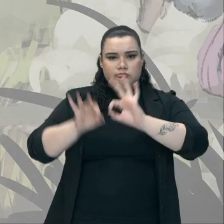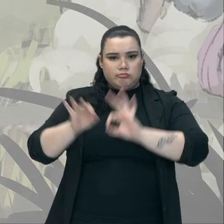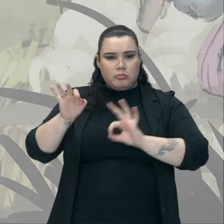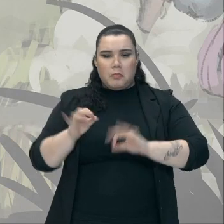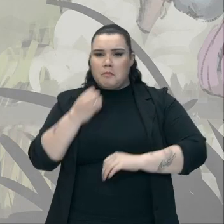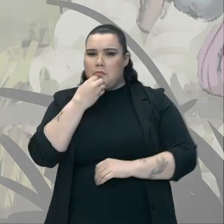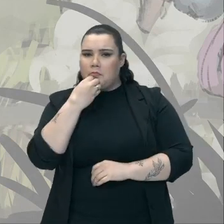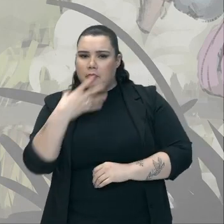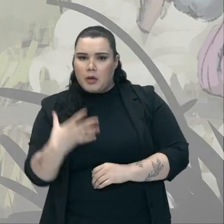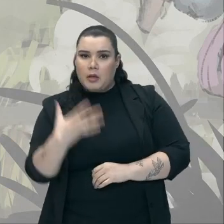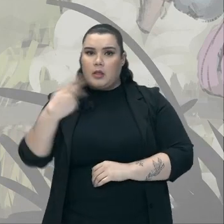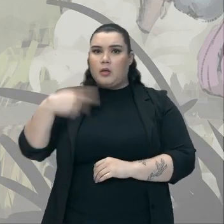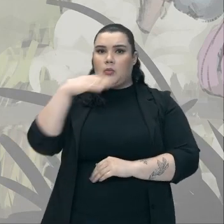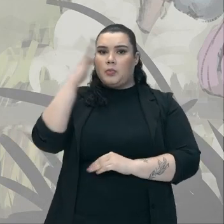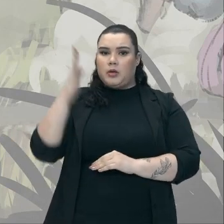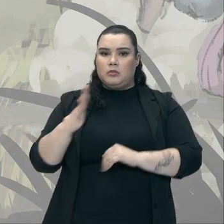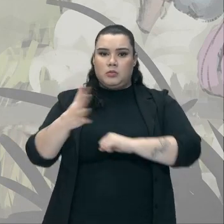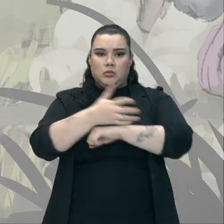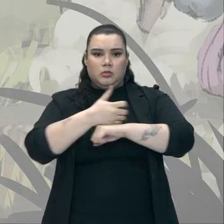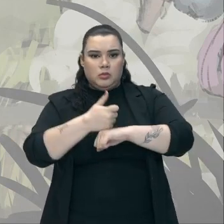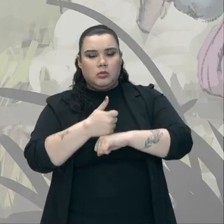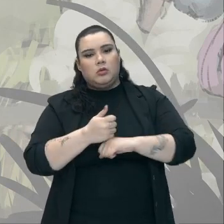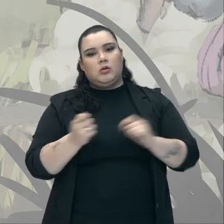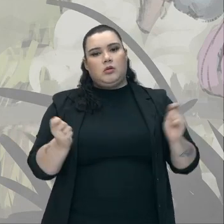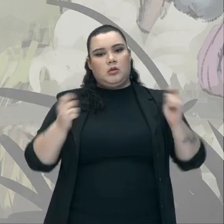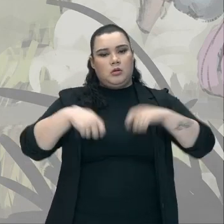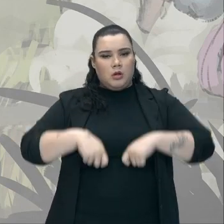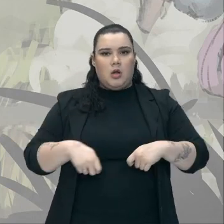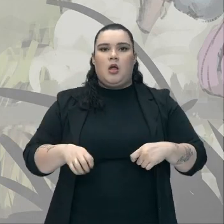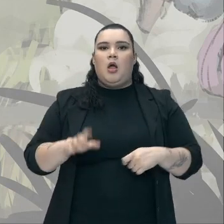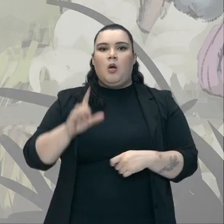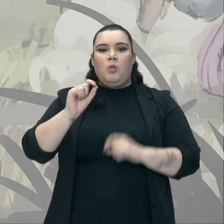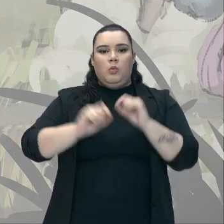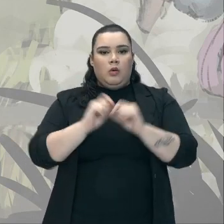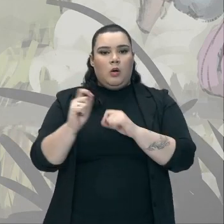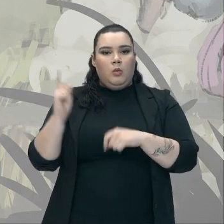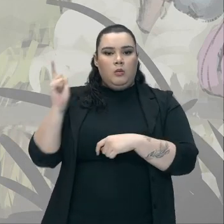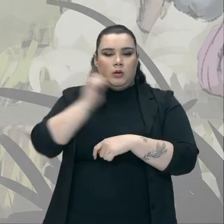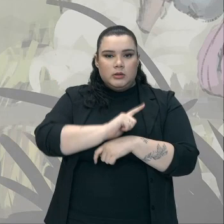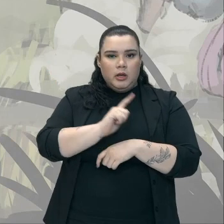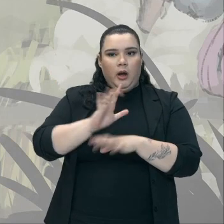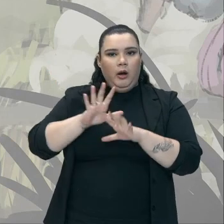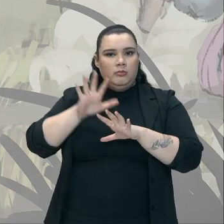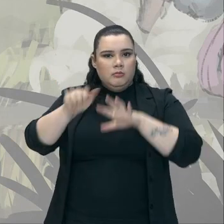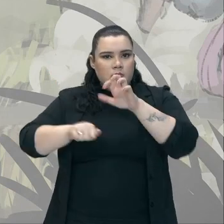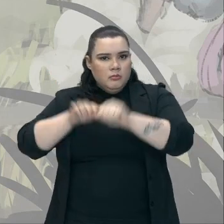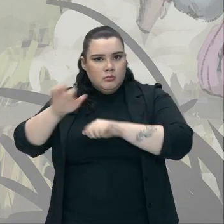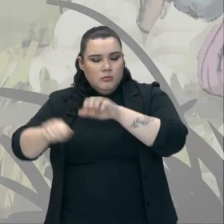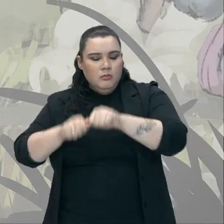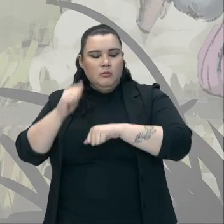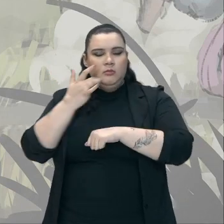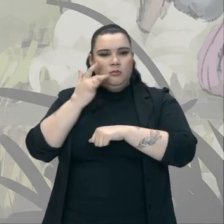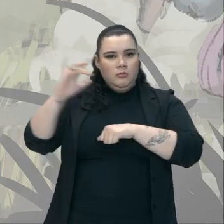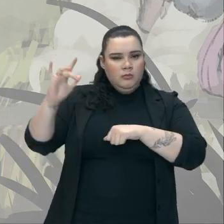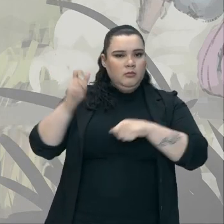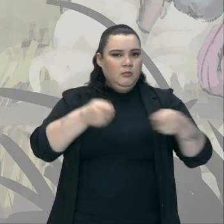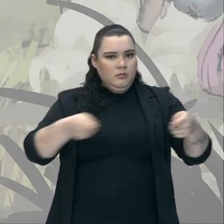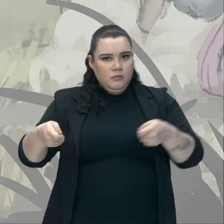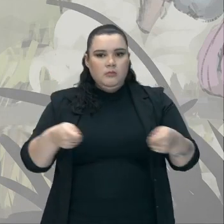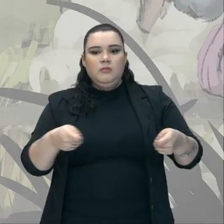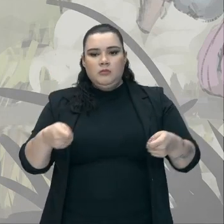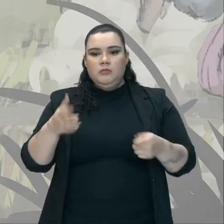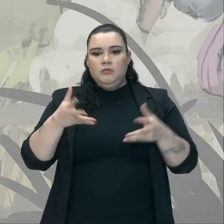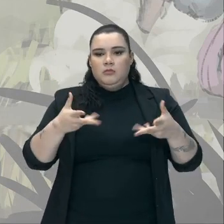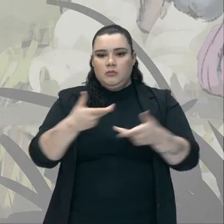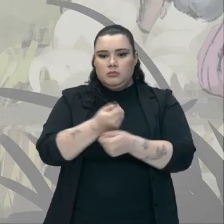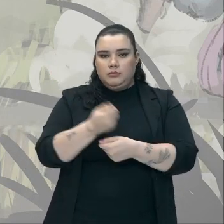colonização Brasileira Para extrair O máximo De riqueza Da colônia Foi exatamente Isso que